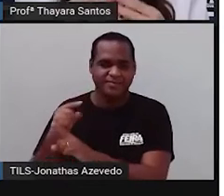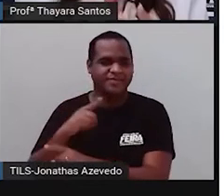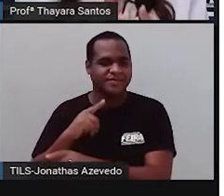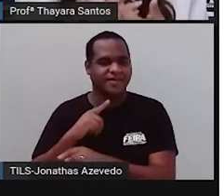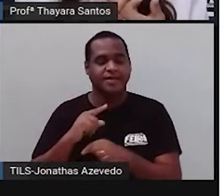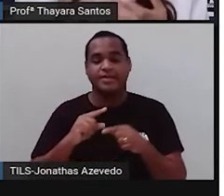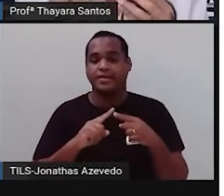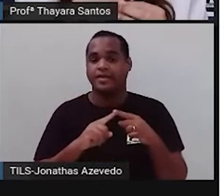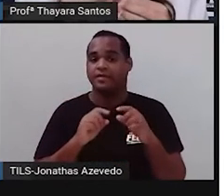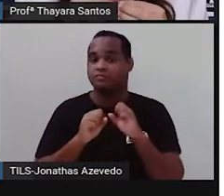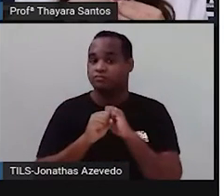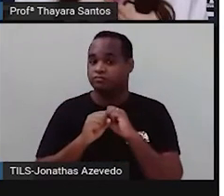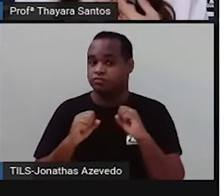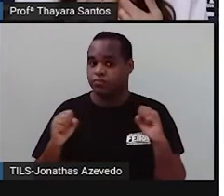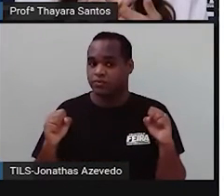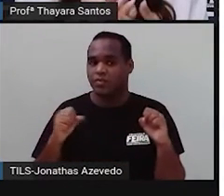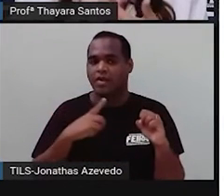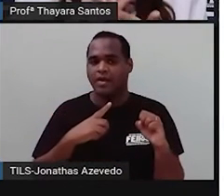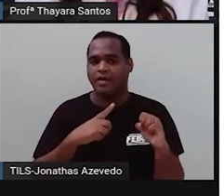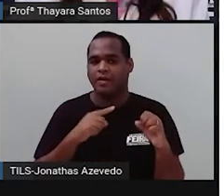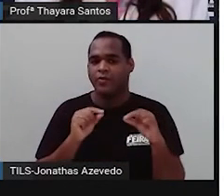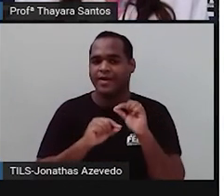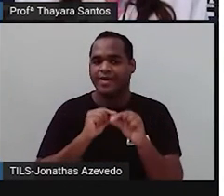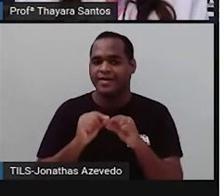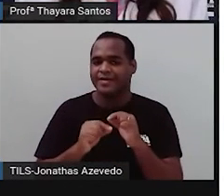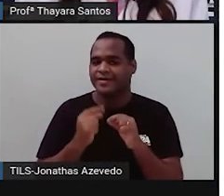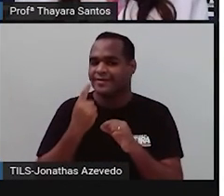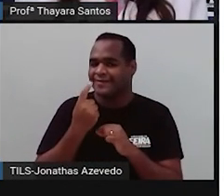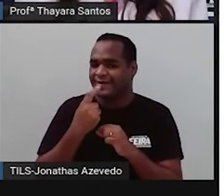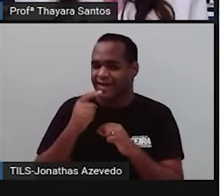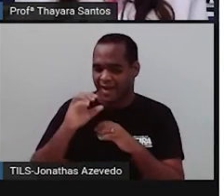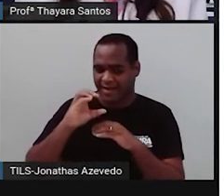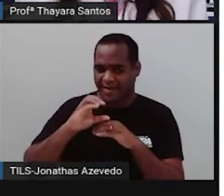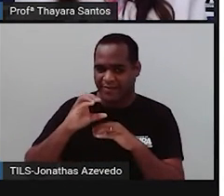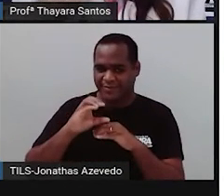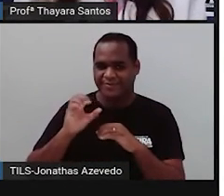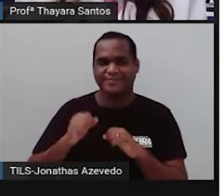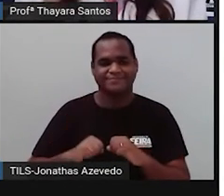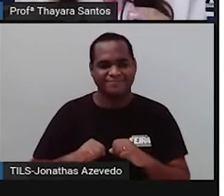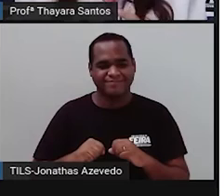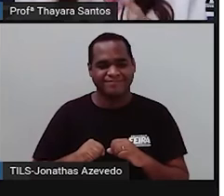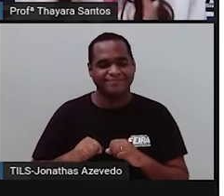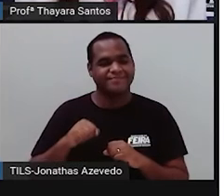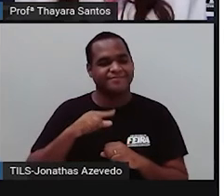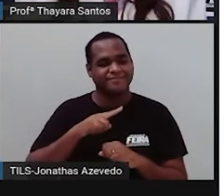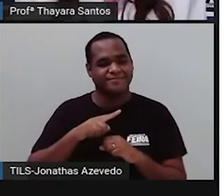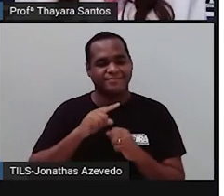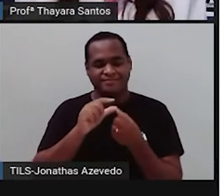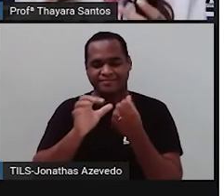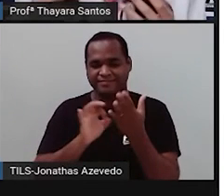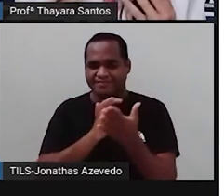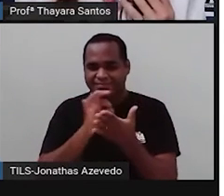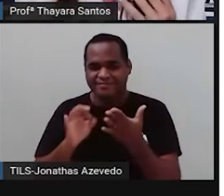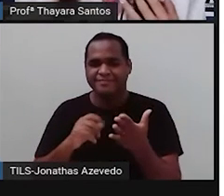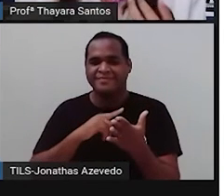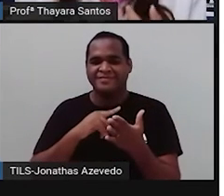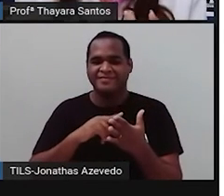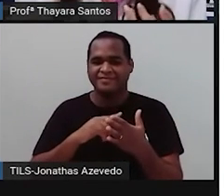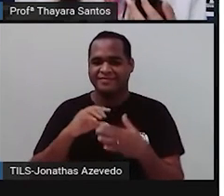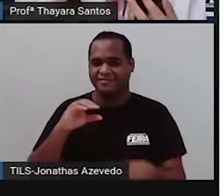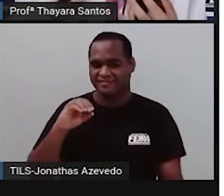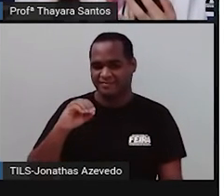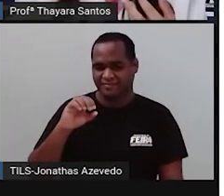muito rico em cálcio e ele tem diferentes tipos de células ali. A gente tem os